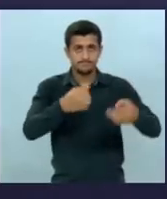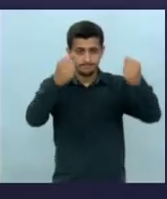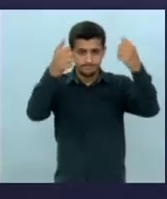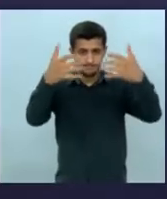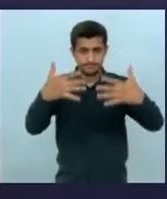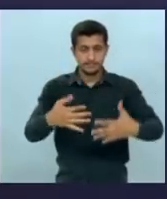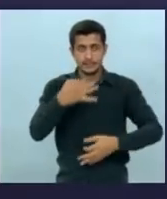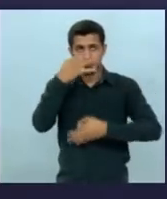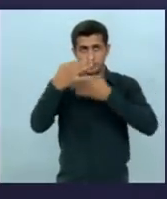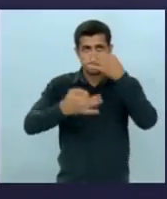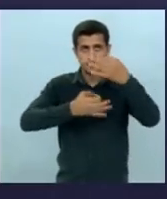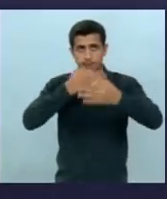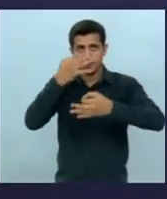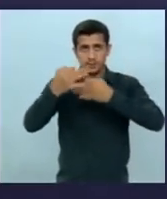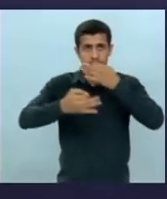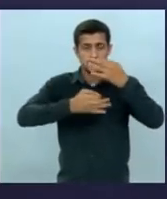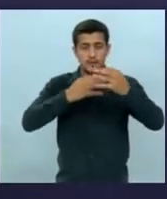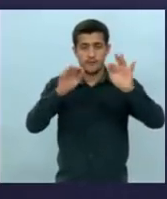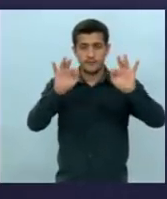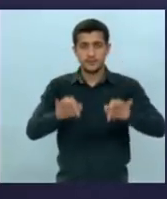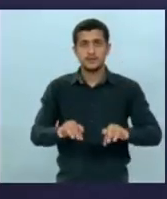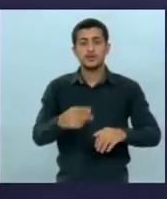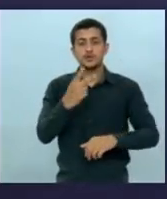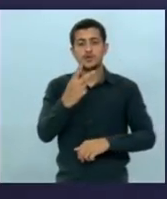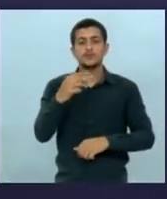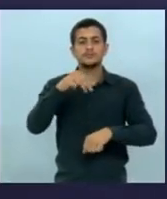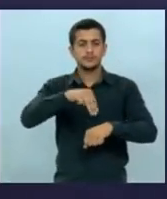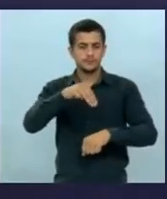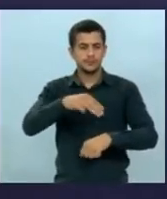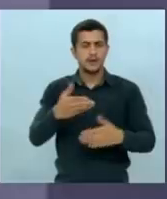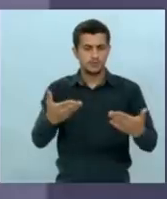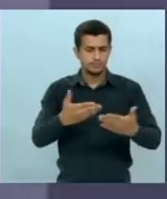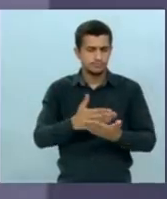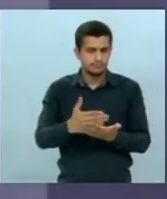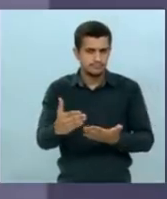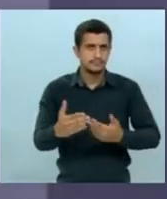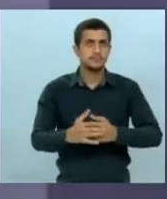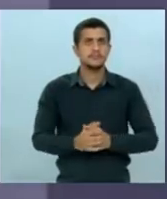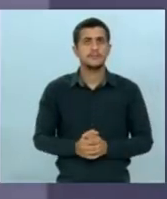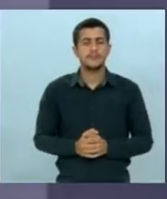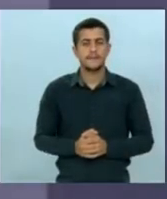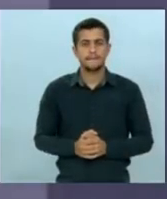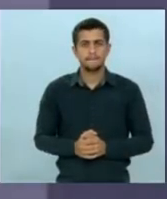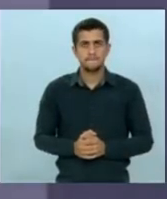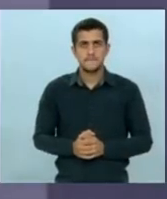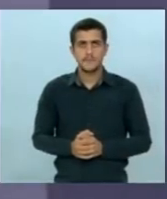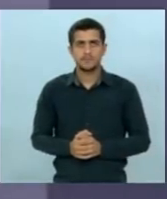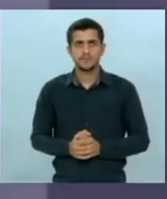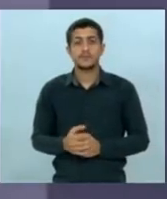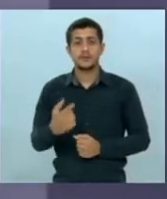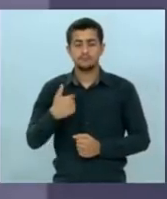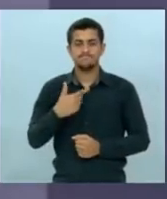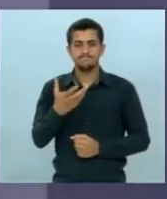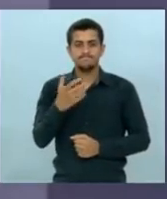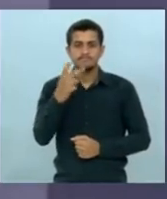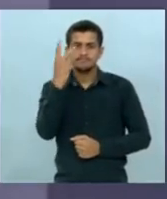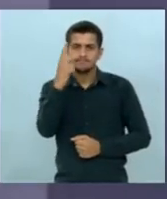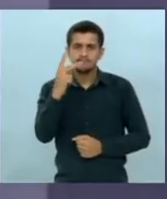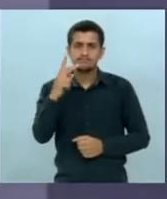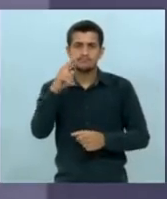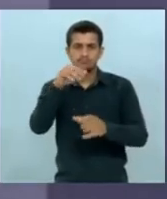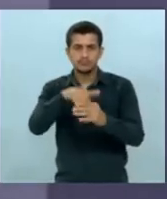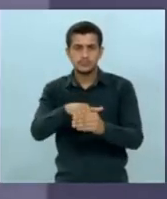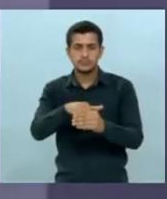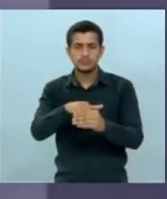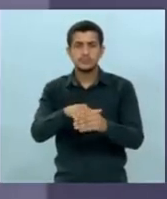PDT fazer as considerações finais o seu tempo é o mesmo dois minutos a partir de agora quero o seu voto quero um